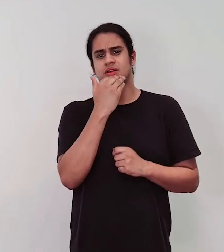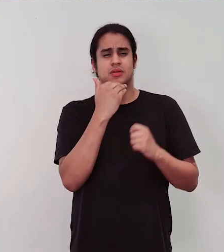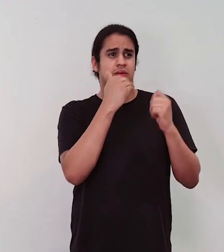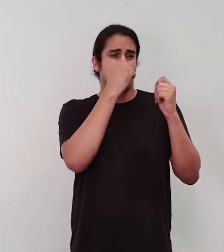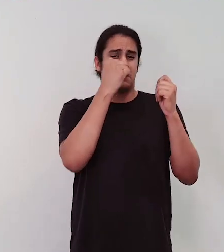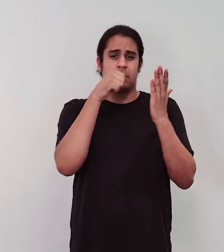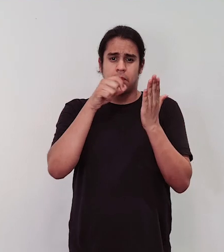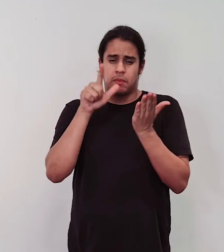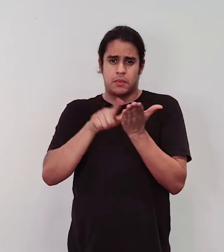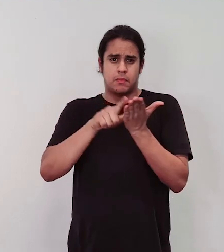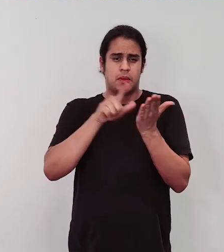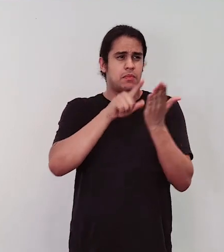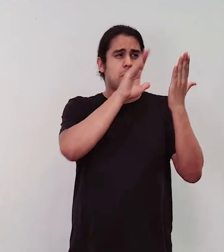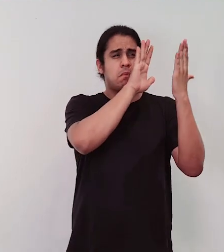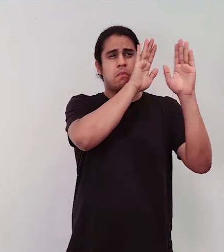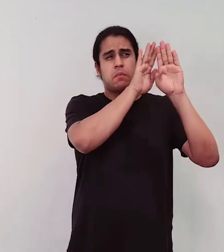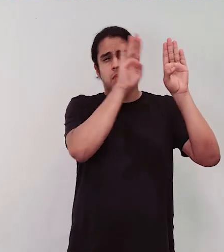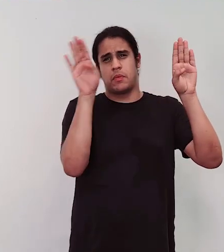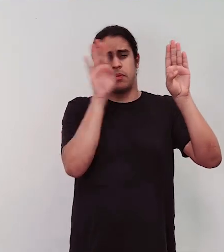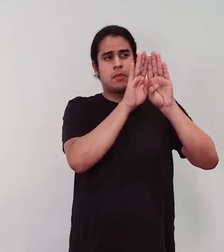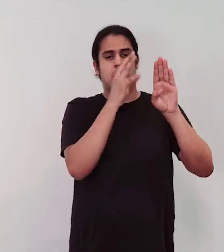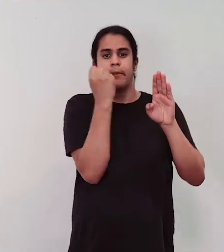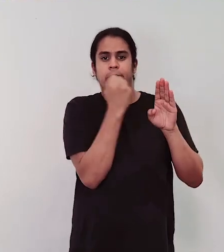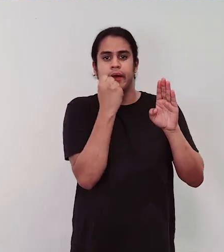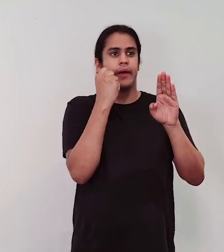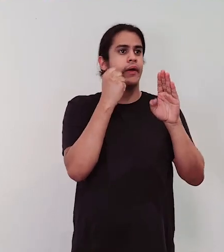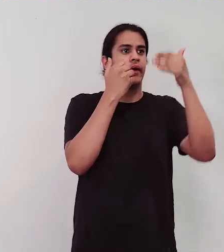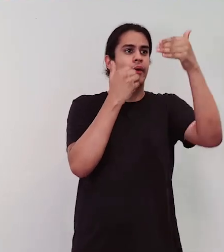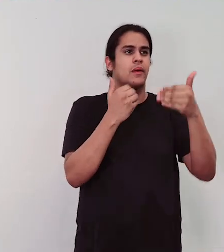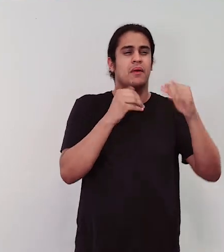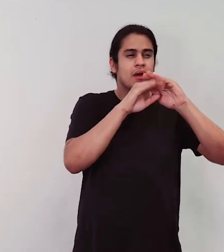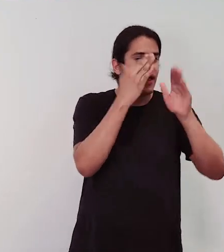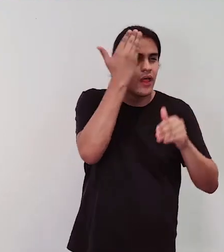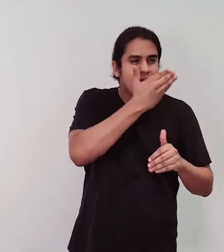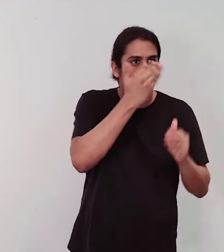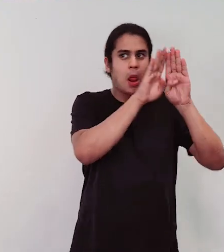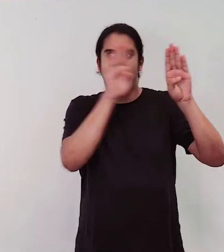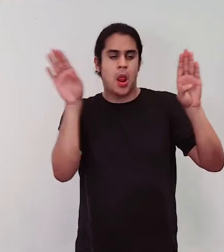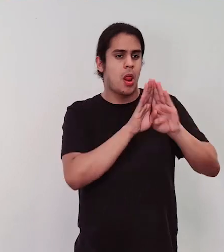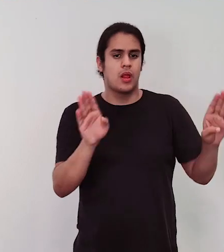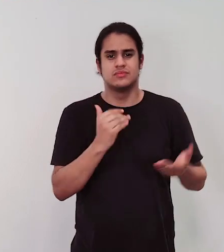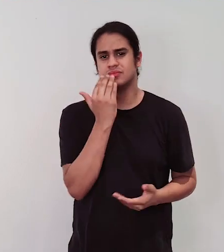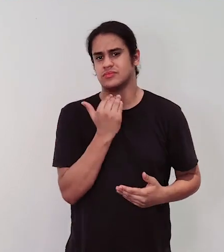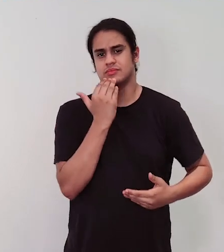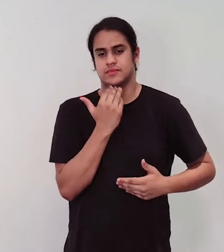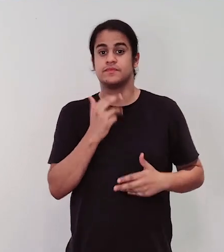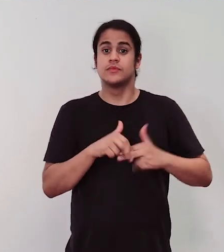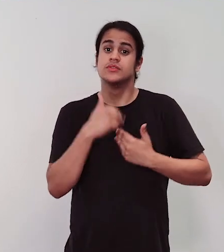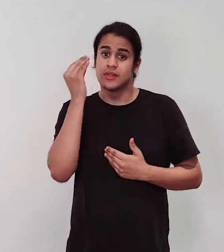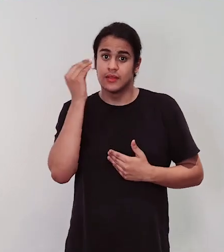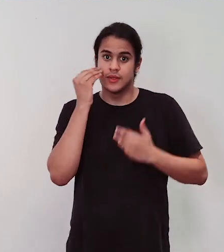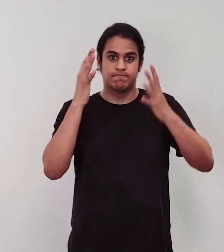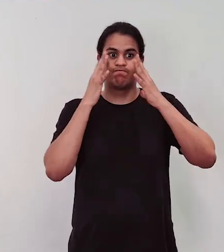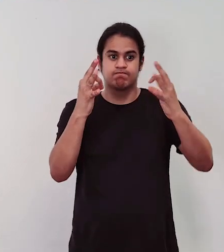4 com papel branco escrito com lápis claro que ninguém vai conseguir ver. Então o que você puder fazer para